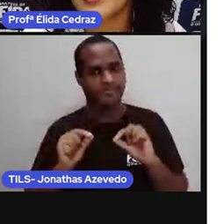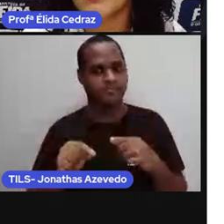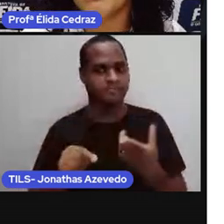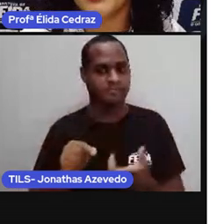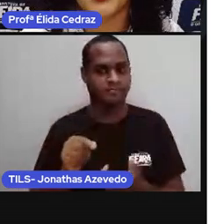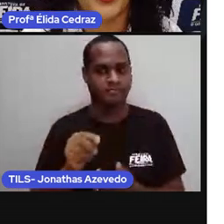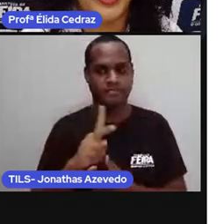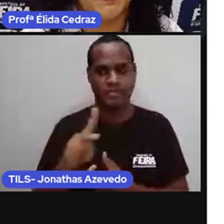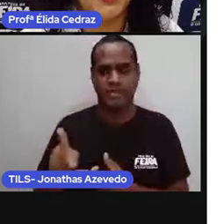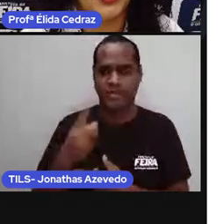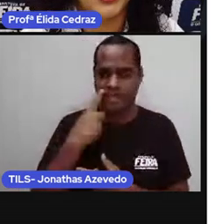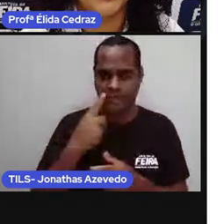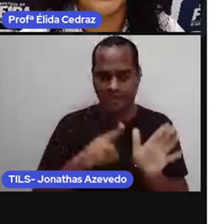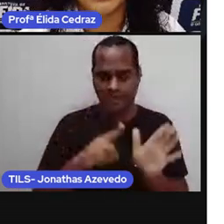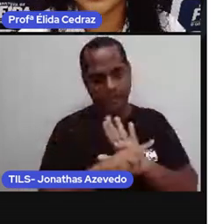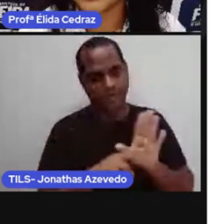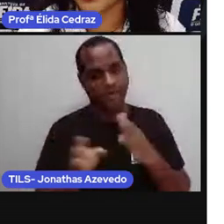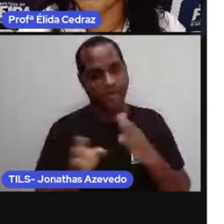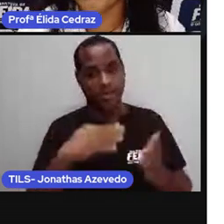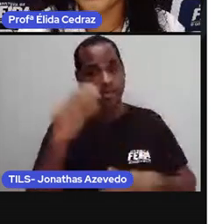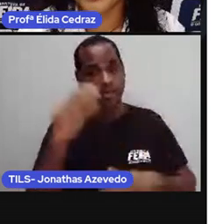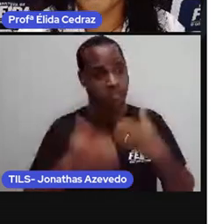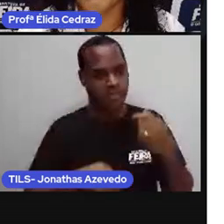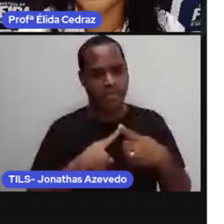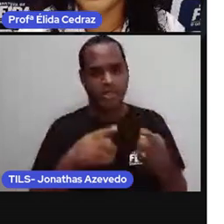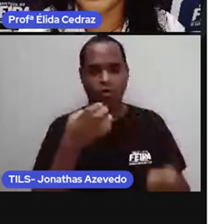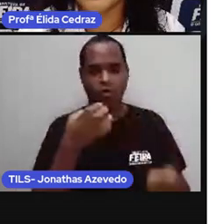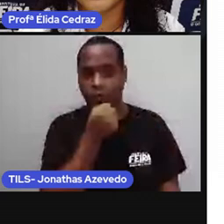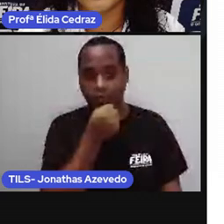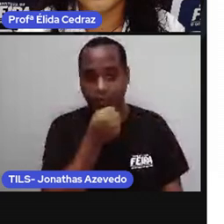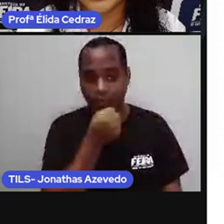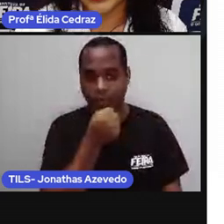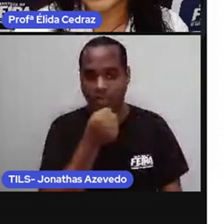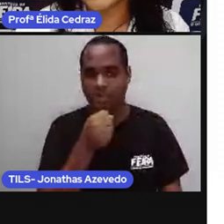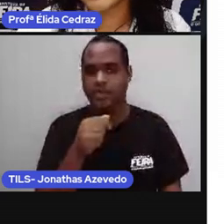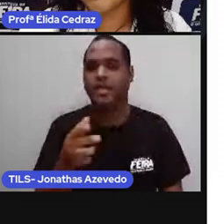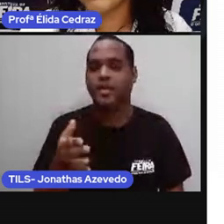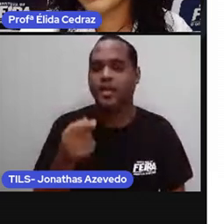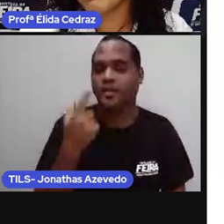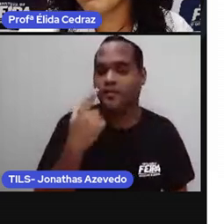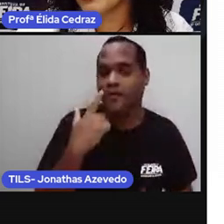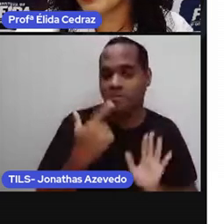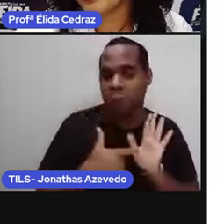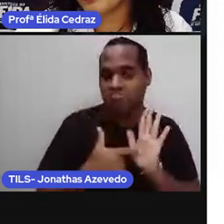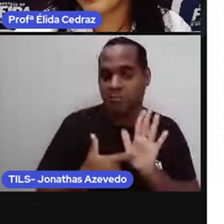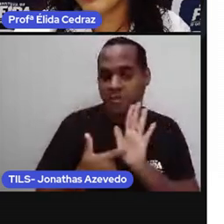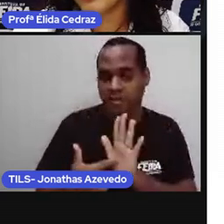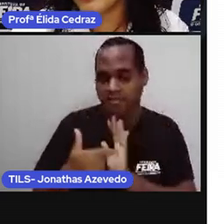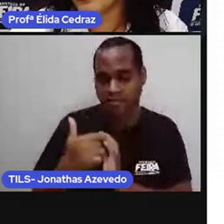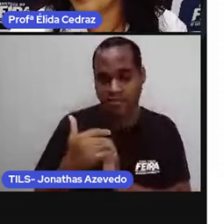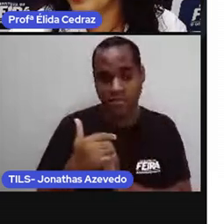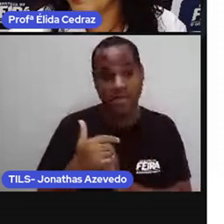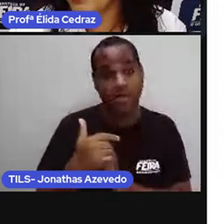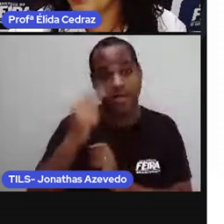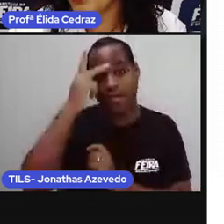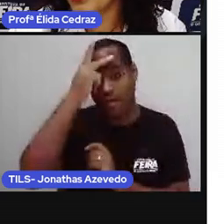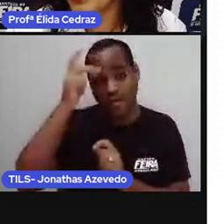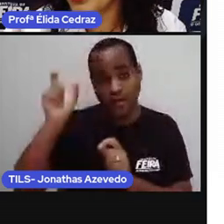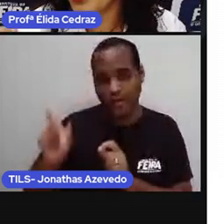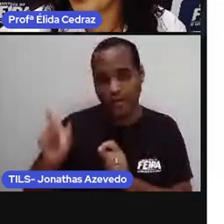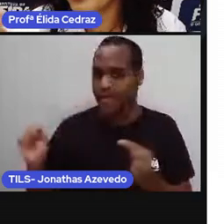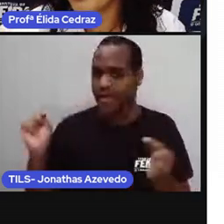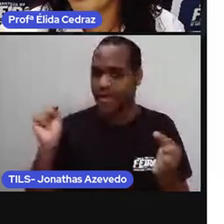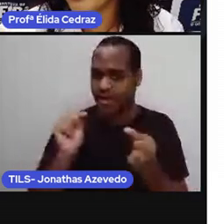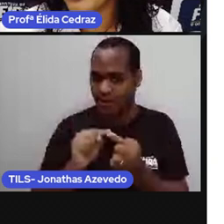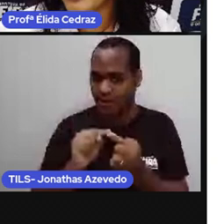Pró trouxe esse vídeo rapidinho só para mostrar para vocês que a mesma pessoa o tempo todo,